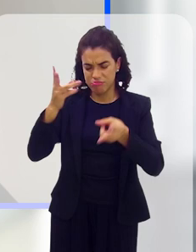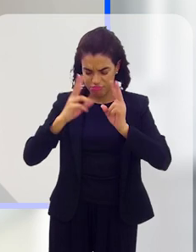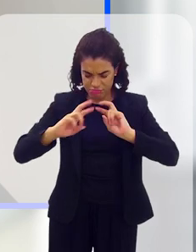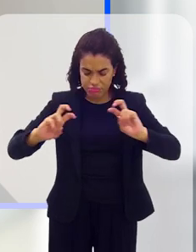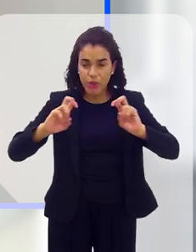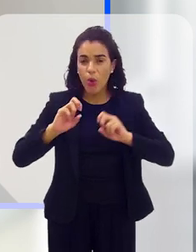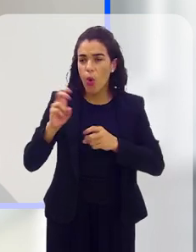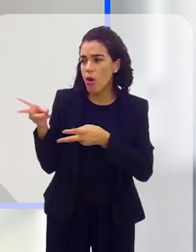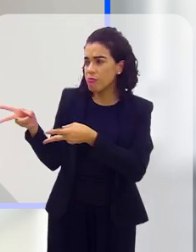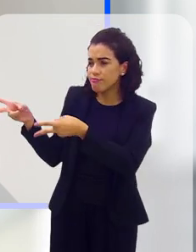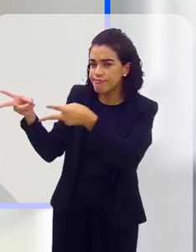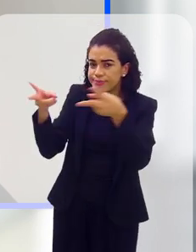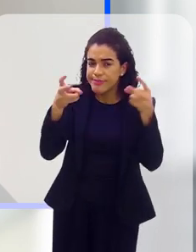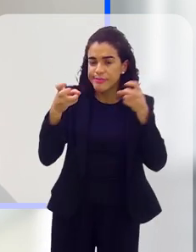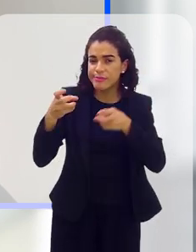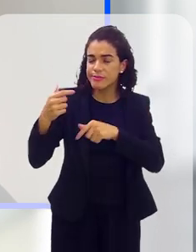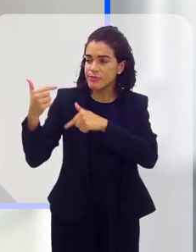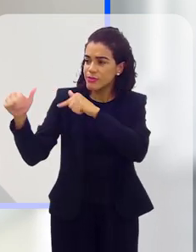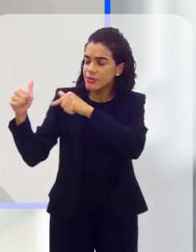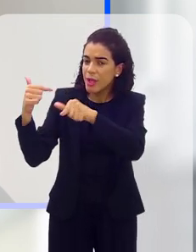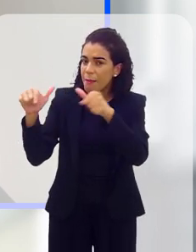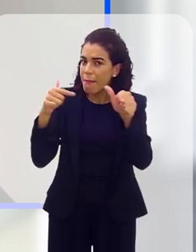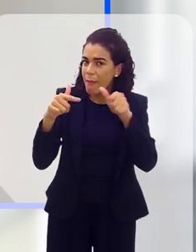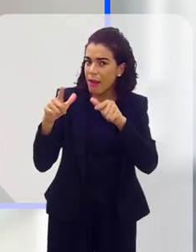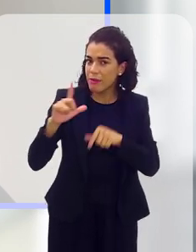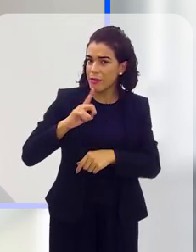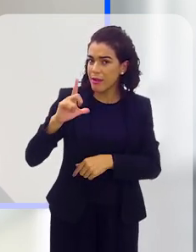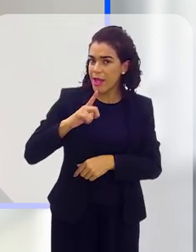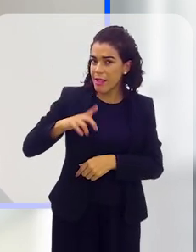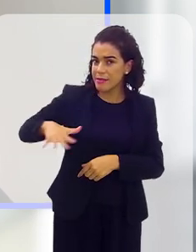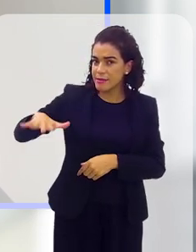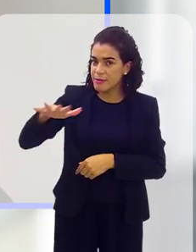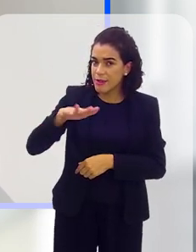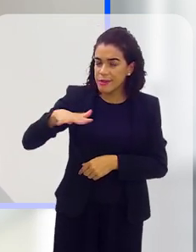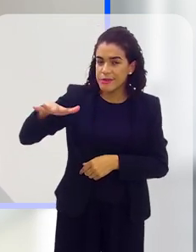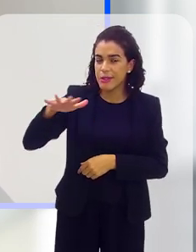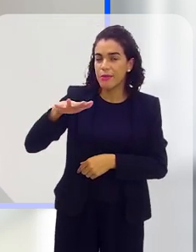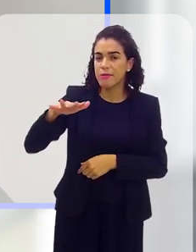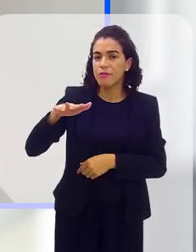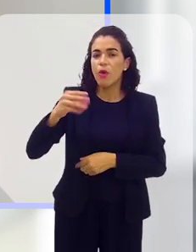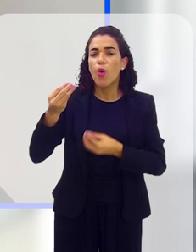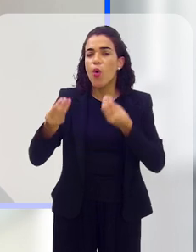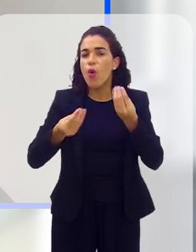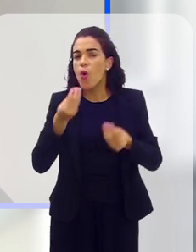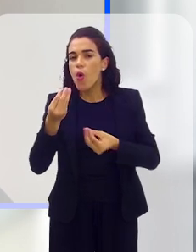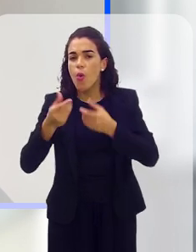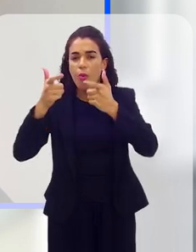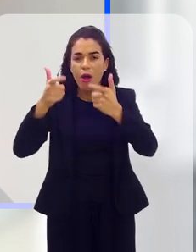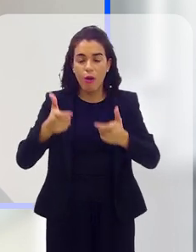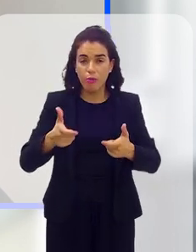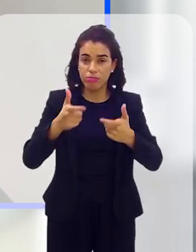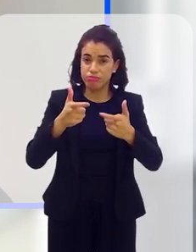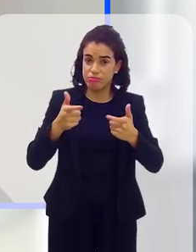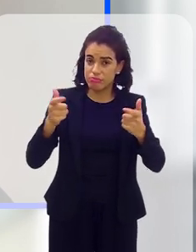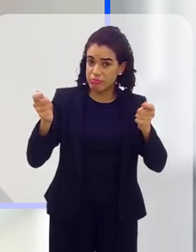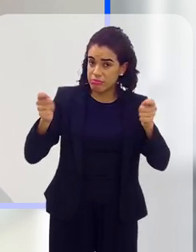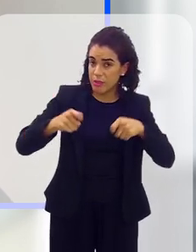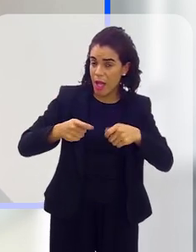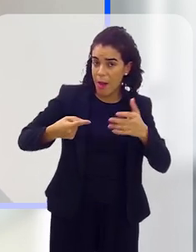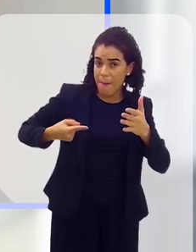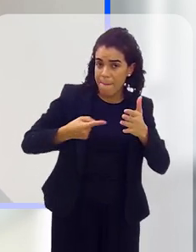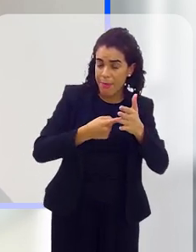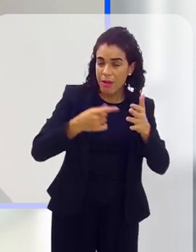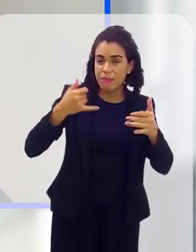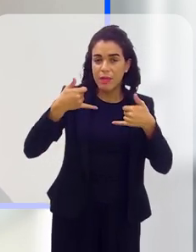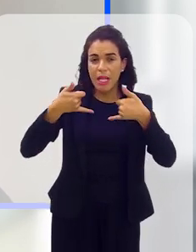principais que uma pessoa que perceba que ao seu redor ou que no seu próprio trabalho possa estar ocorrendo alguma situação dessa, onde ela deve